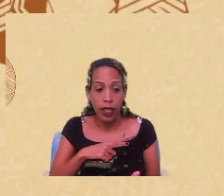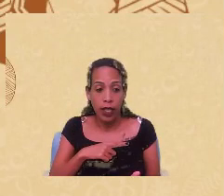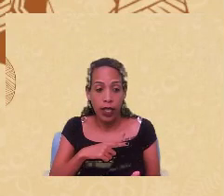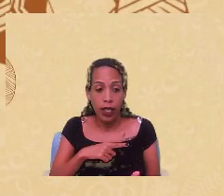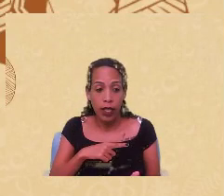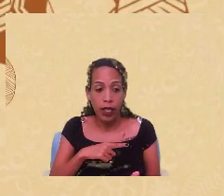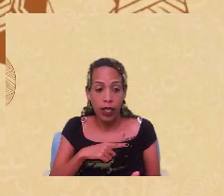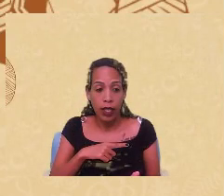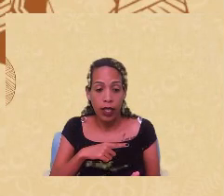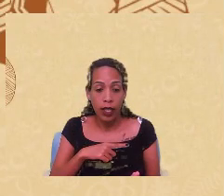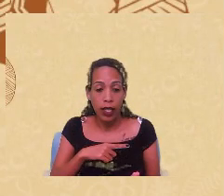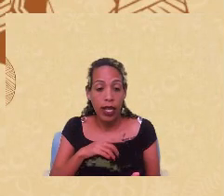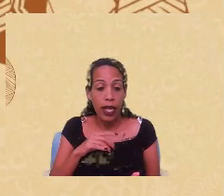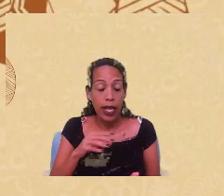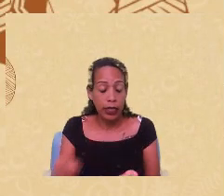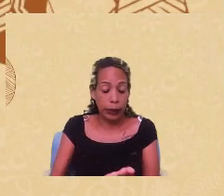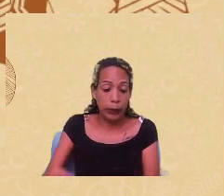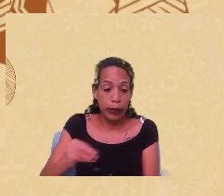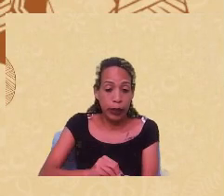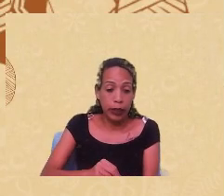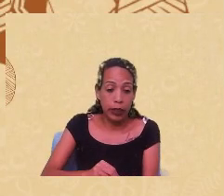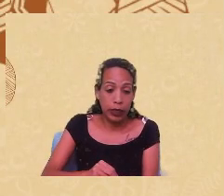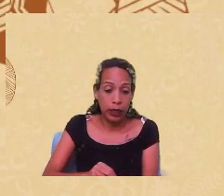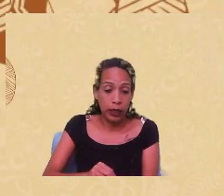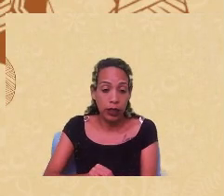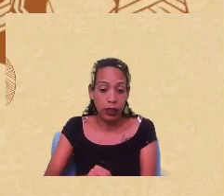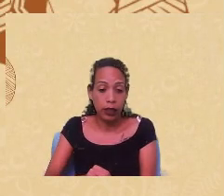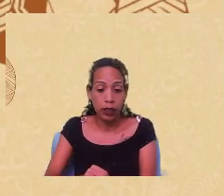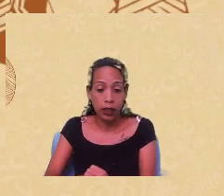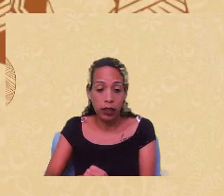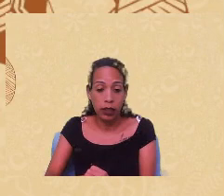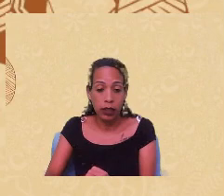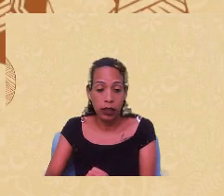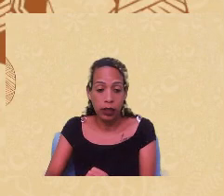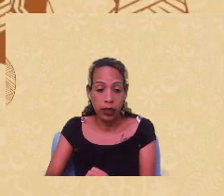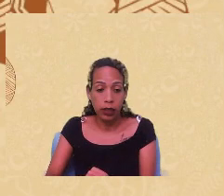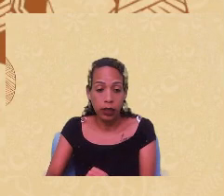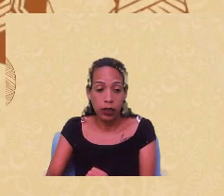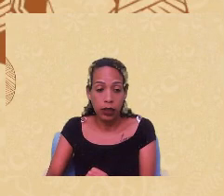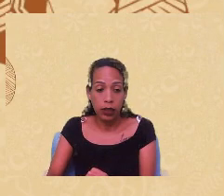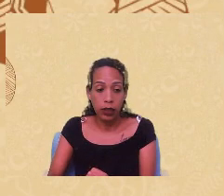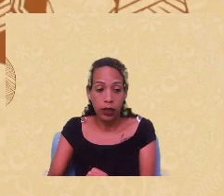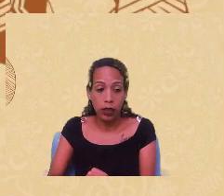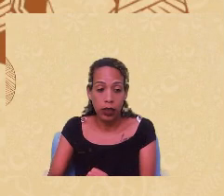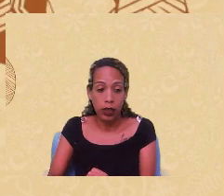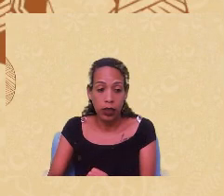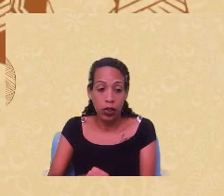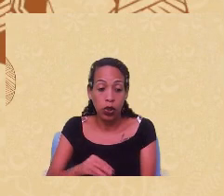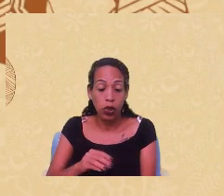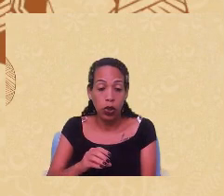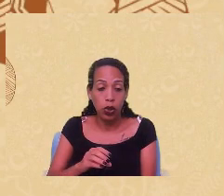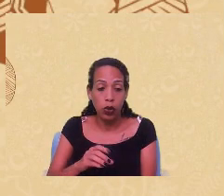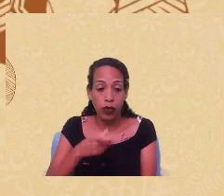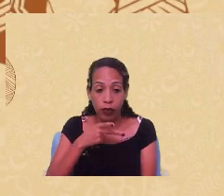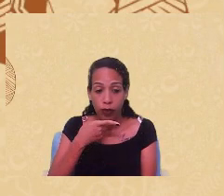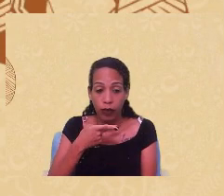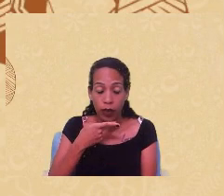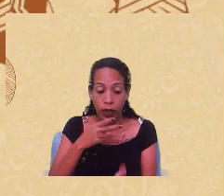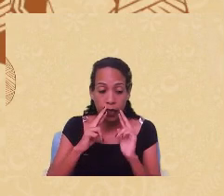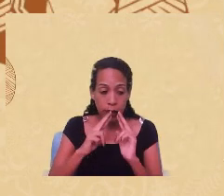essa importação do que vem ao lado sul da hemisféria para a Chete Spondéria,